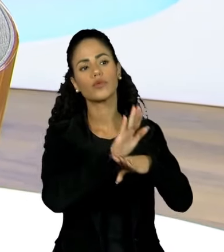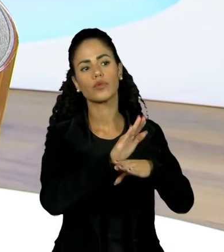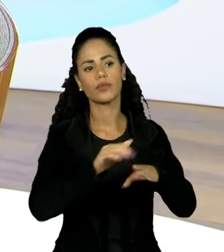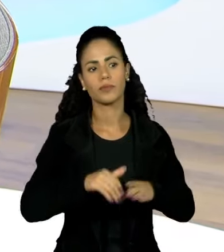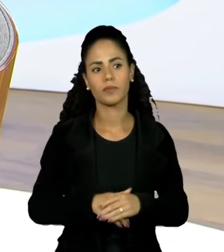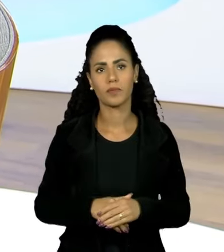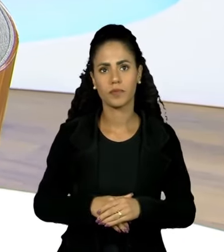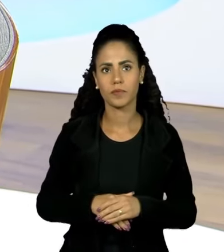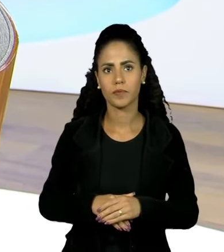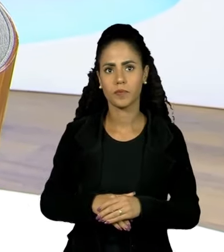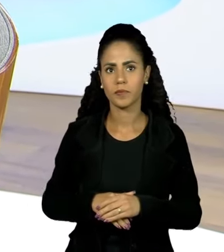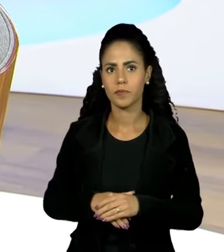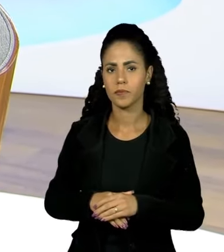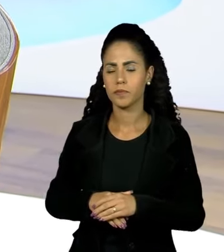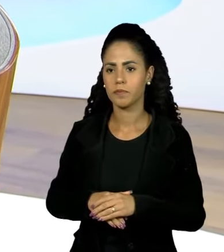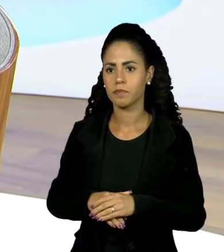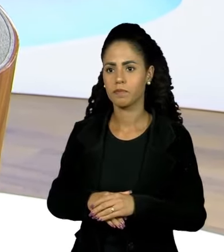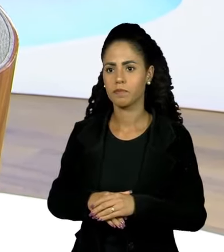Bom,